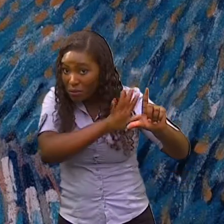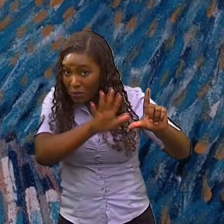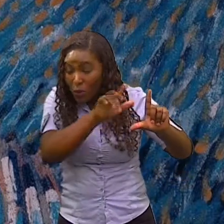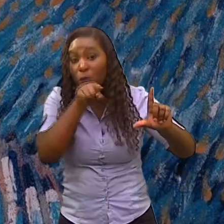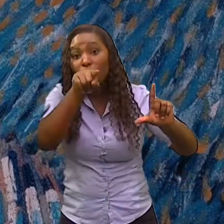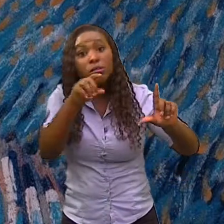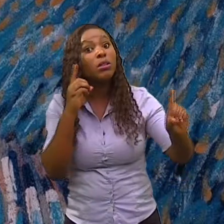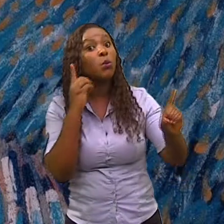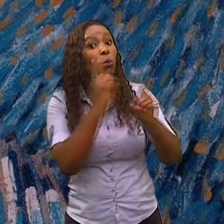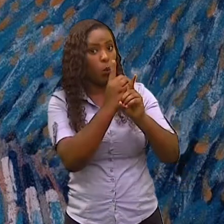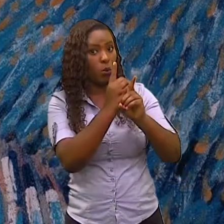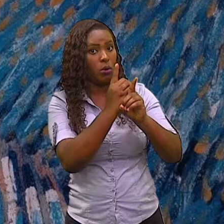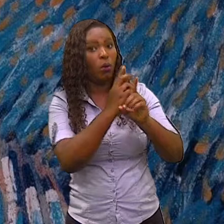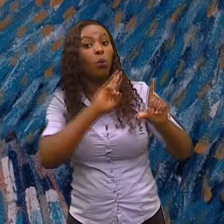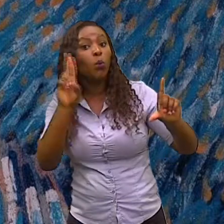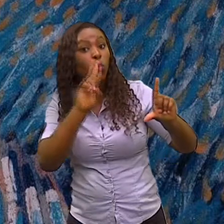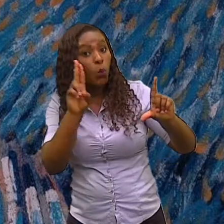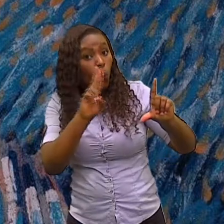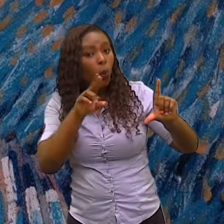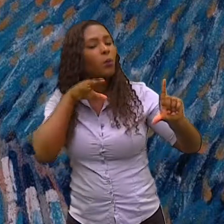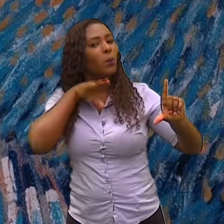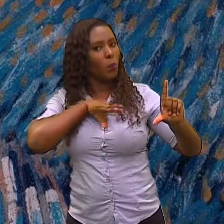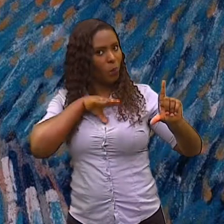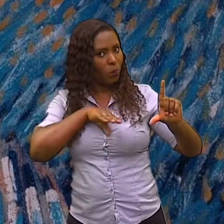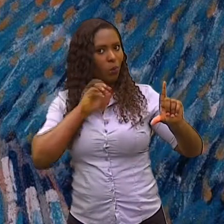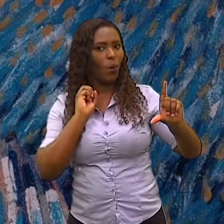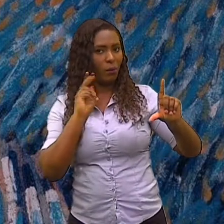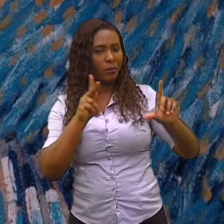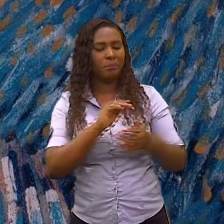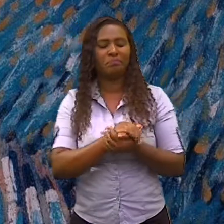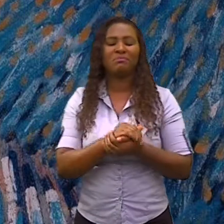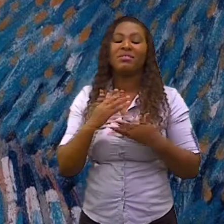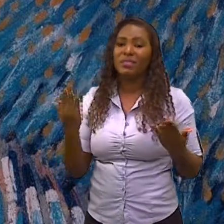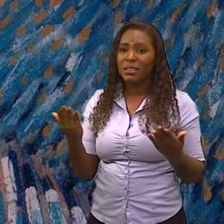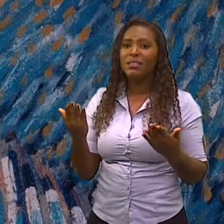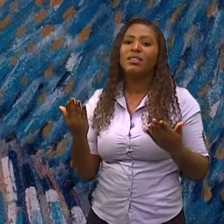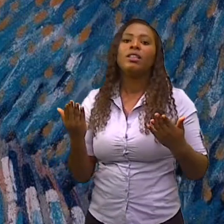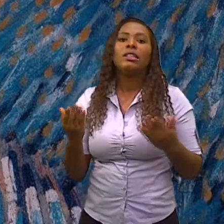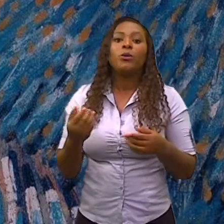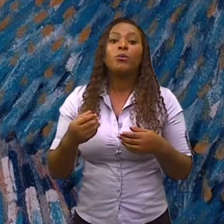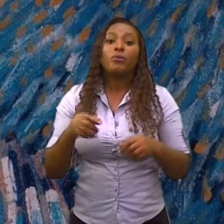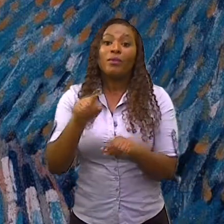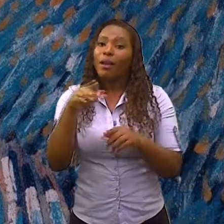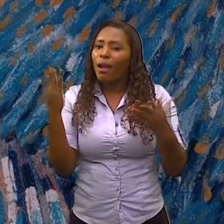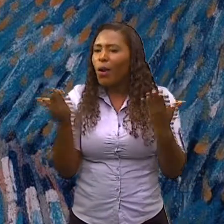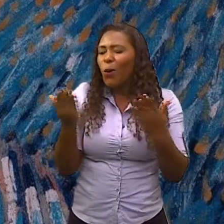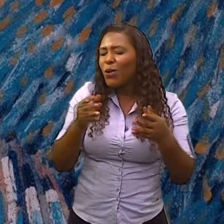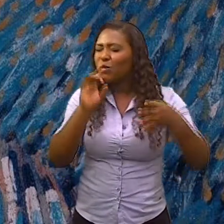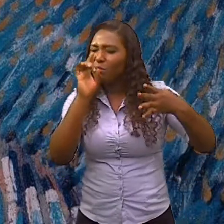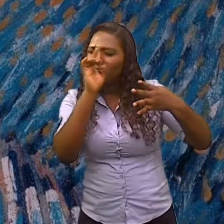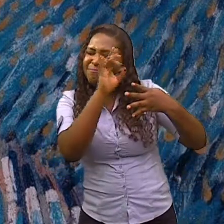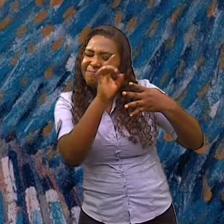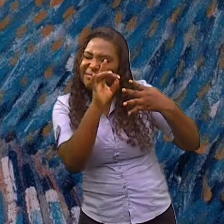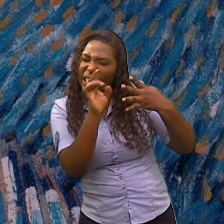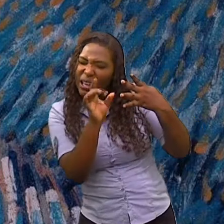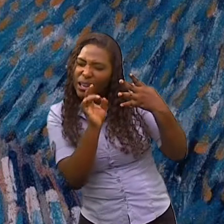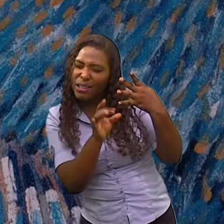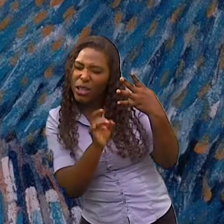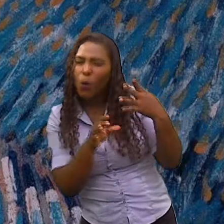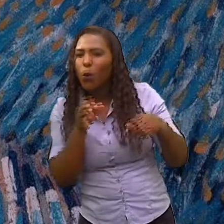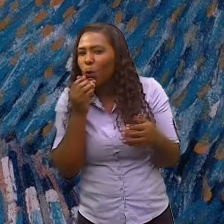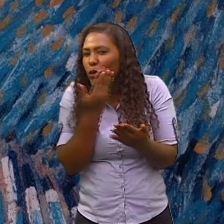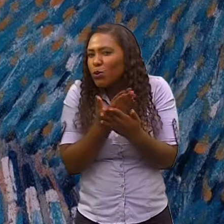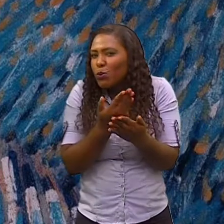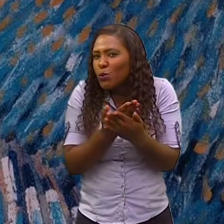Está certo? Então, vamos puxar, nós vamos hermanar dentro de cada cada um desses movimentos, nós vamos